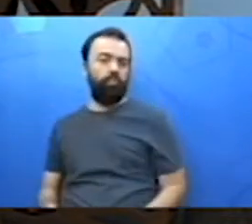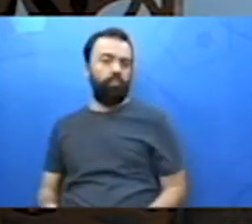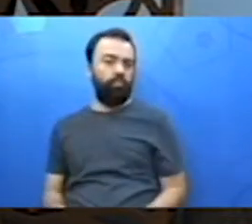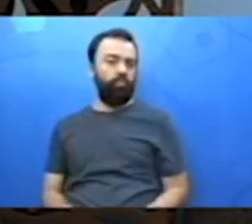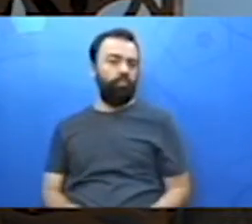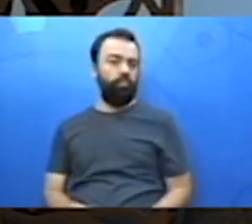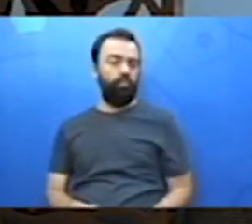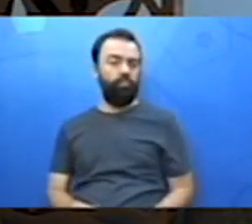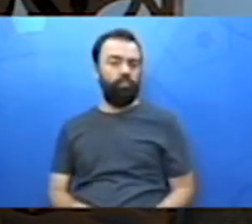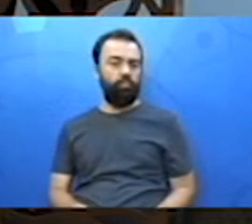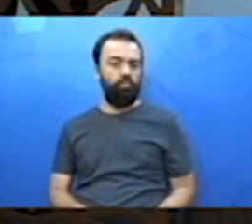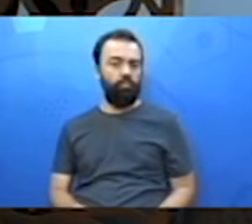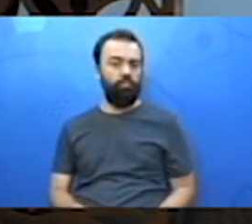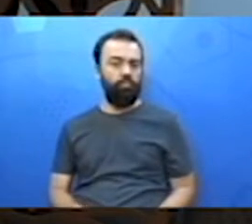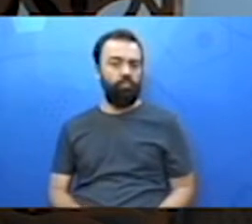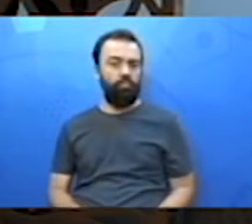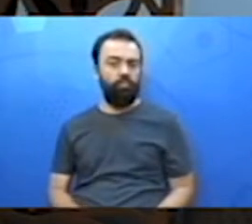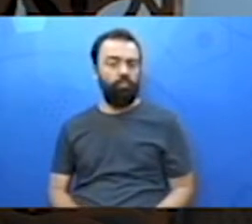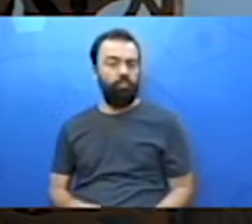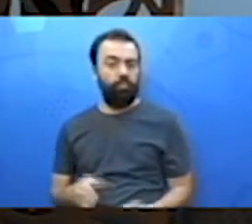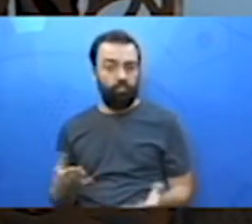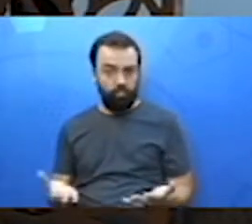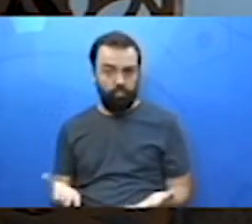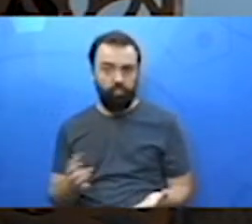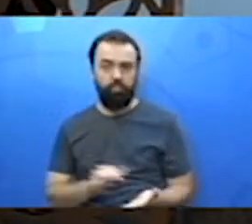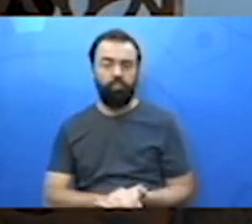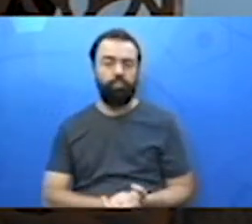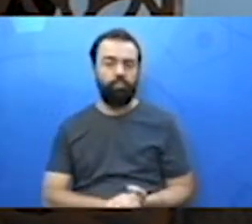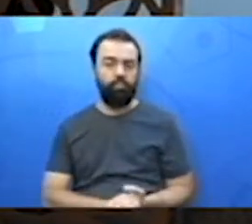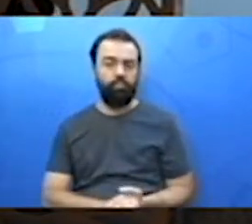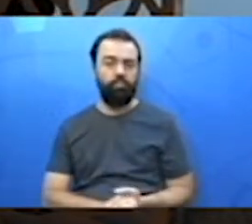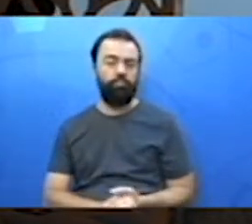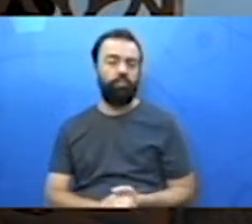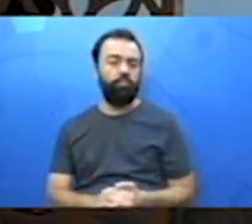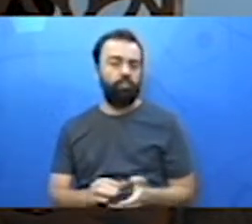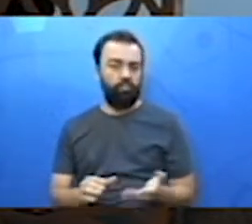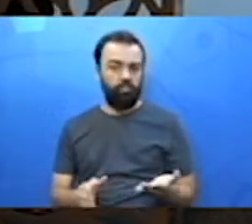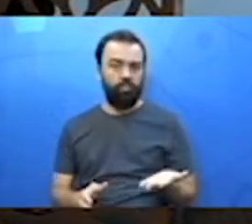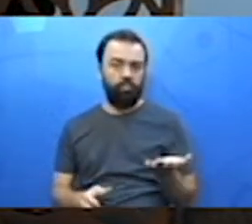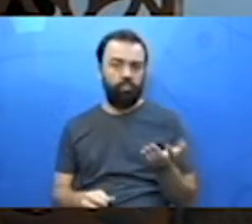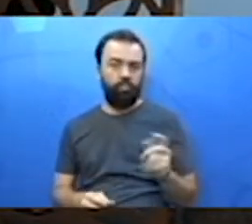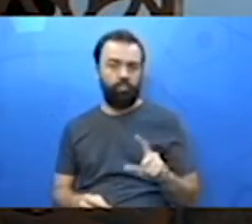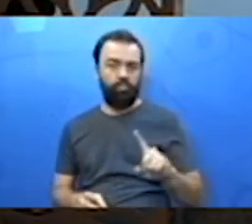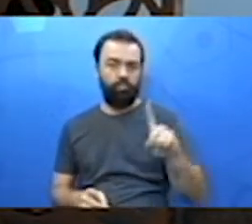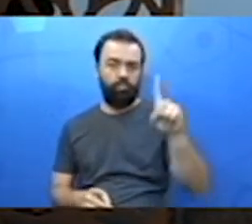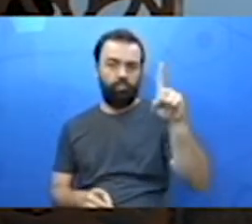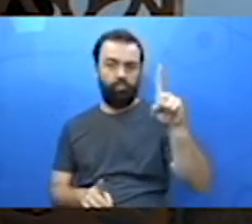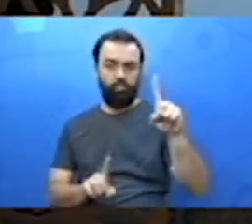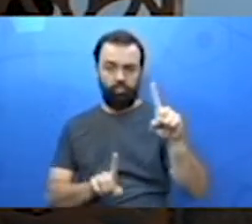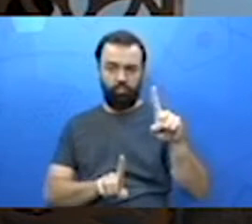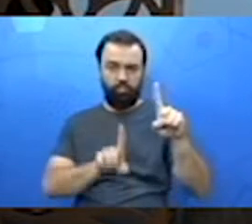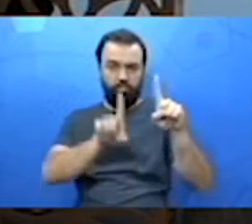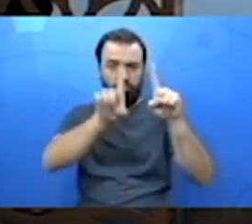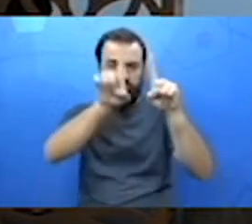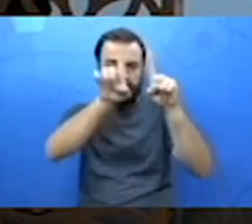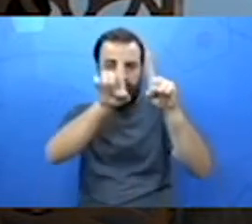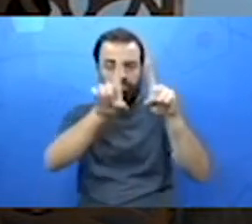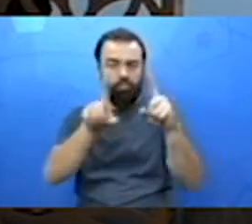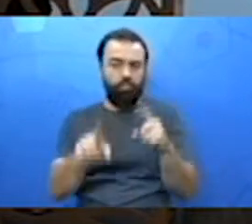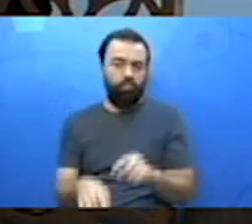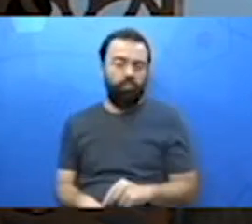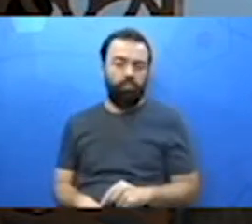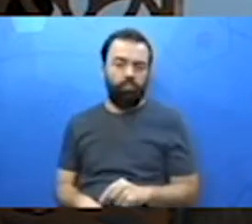também, tá bom? Então, quando uma grandeza aumenta, a outra também tem que aumentar. Tá?